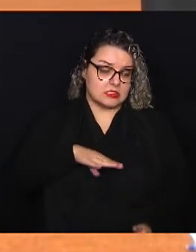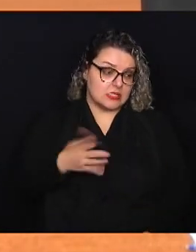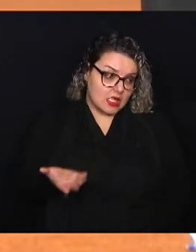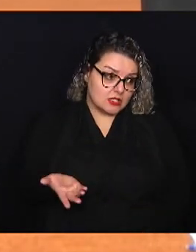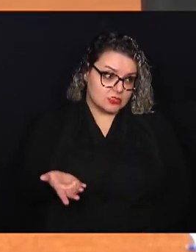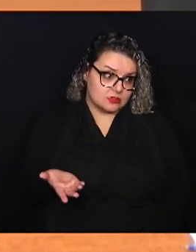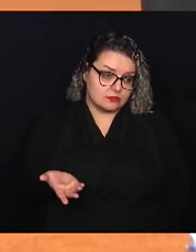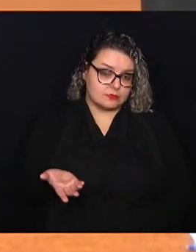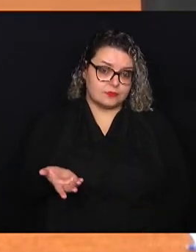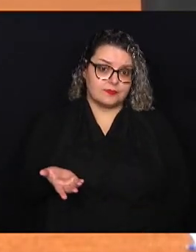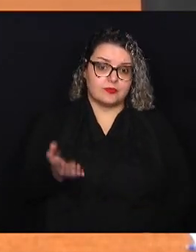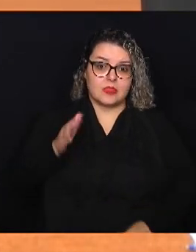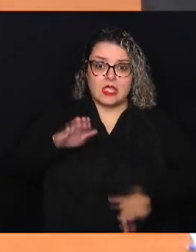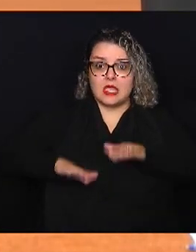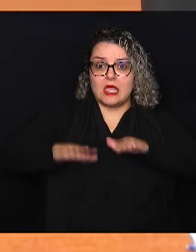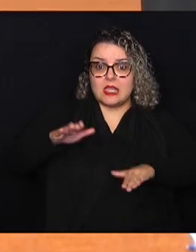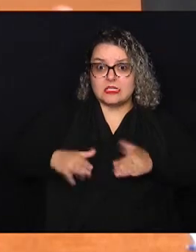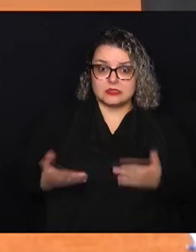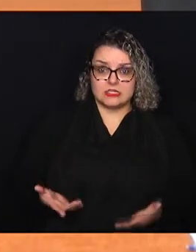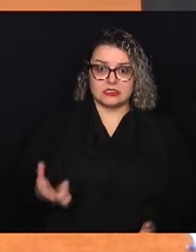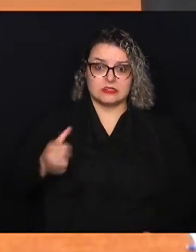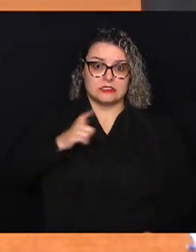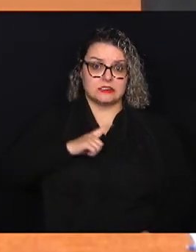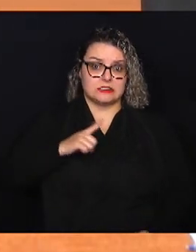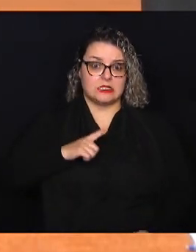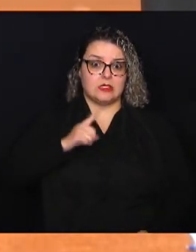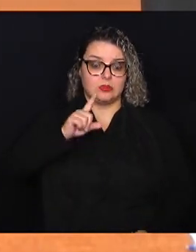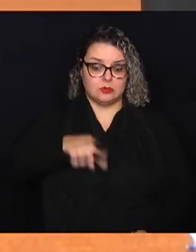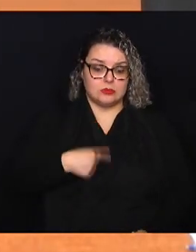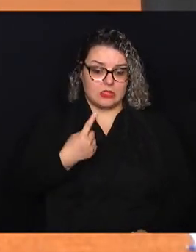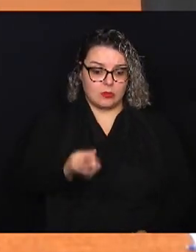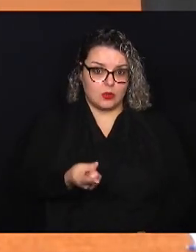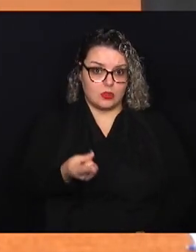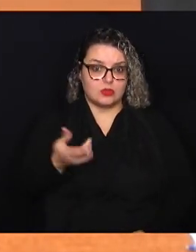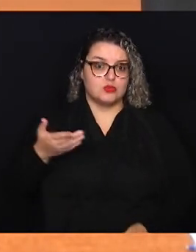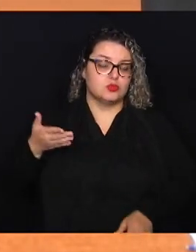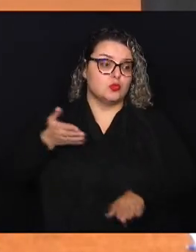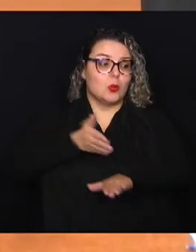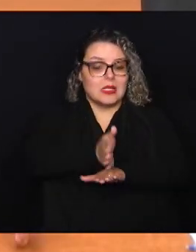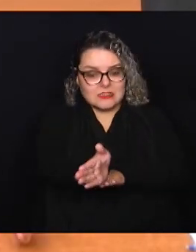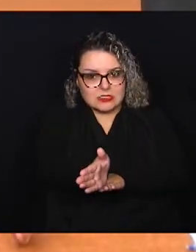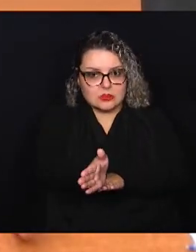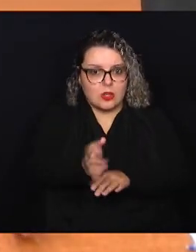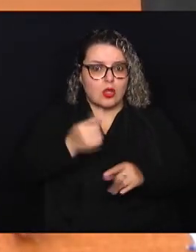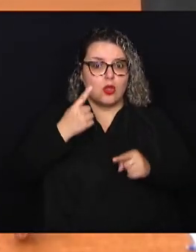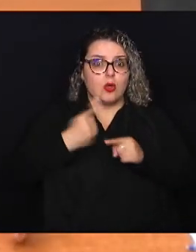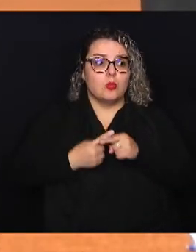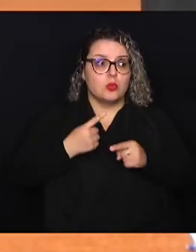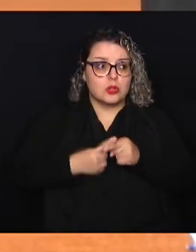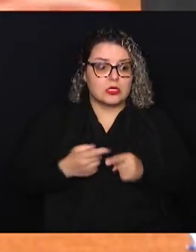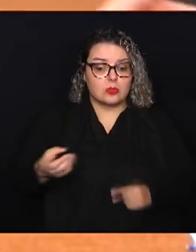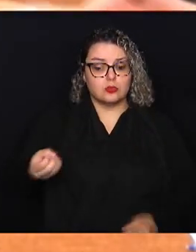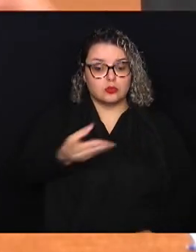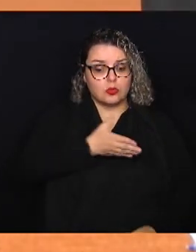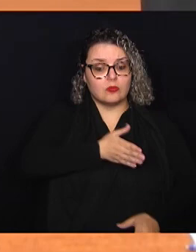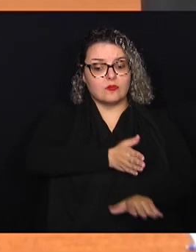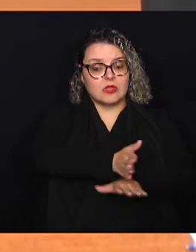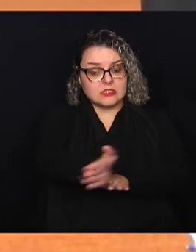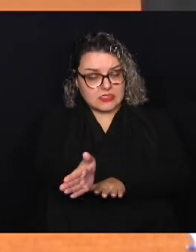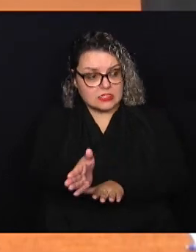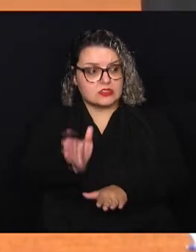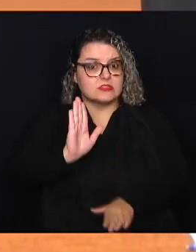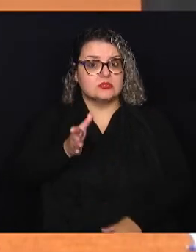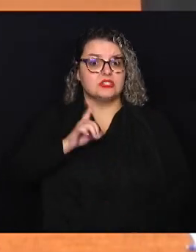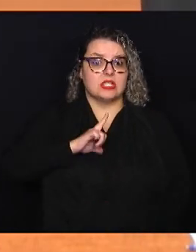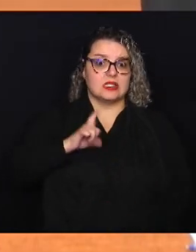muitas vezes você tem logo em seguida um acesso então para que fazer aquele novo acesso se você já tem um